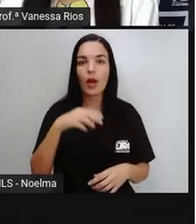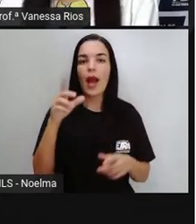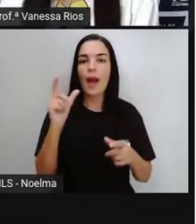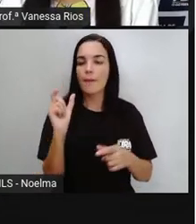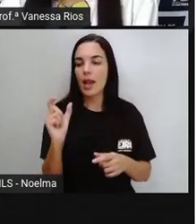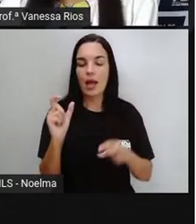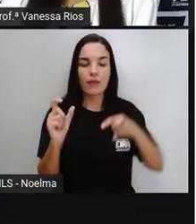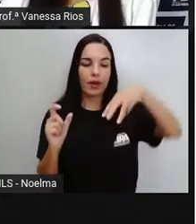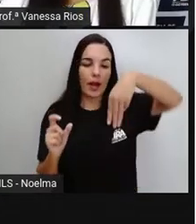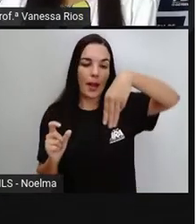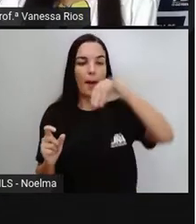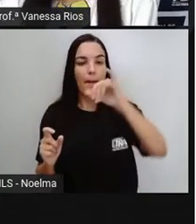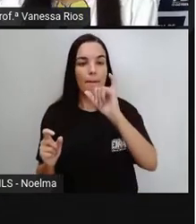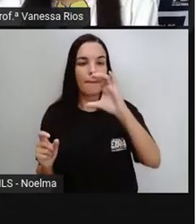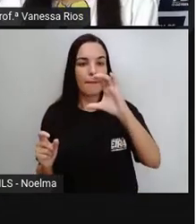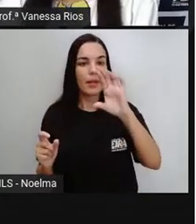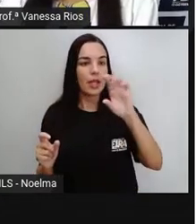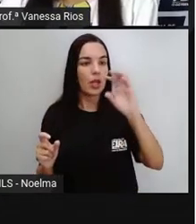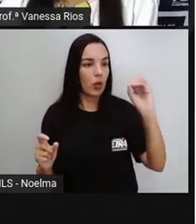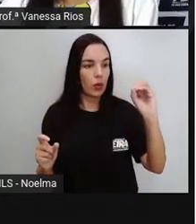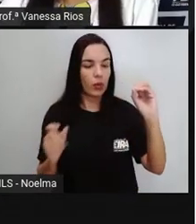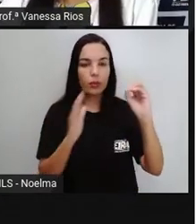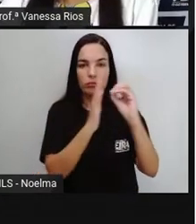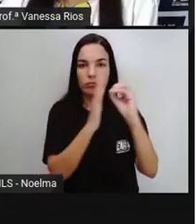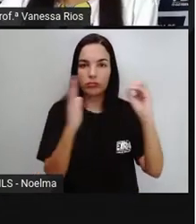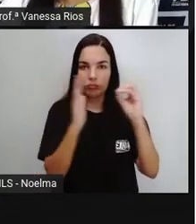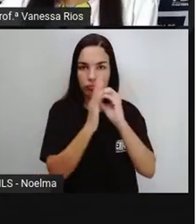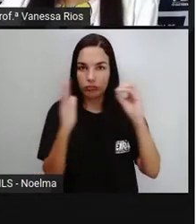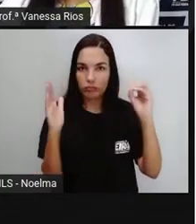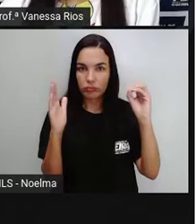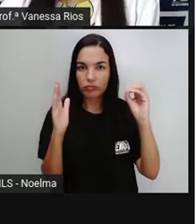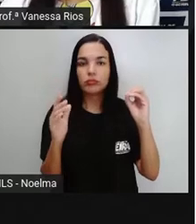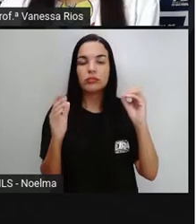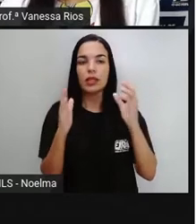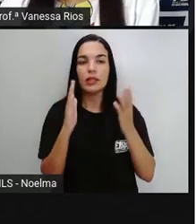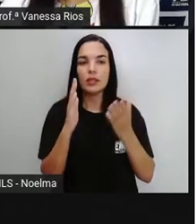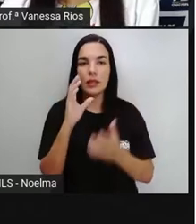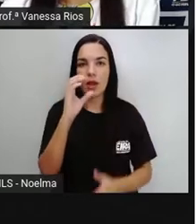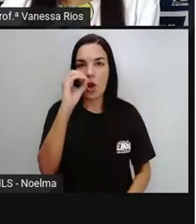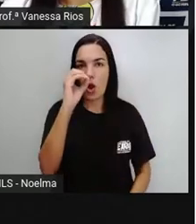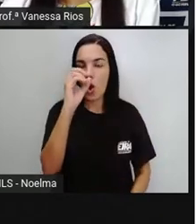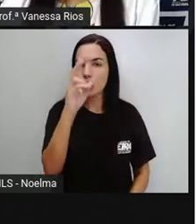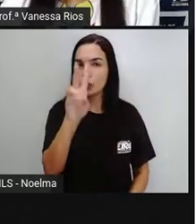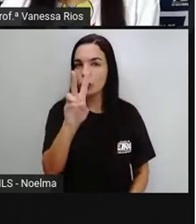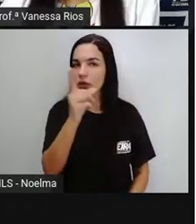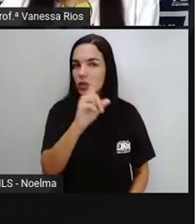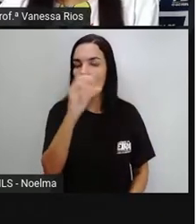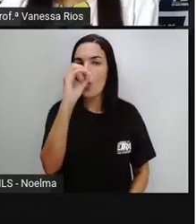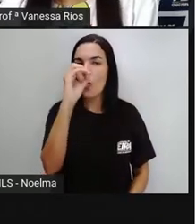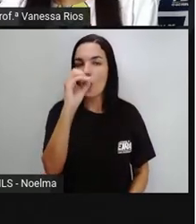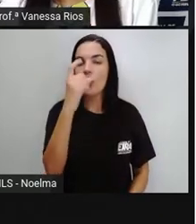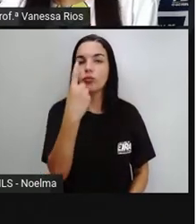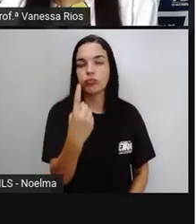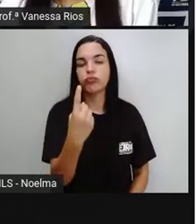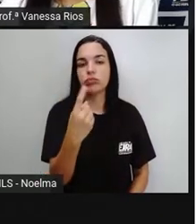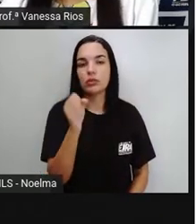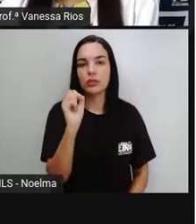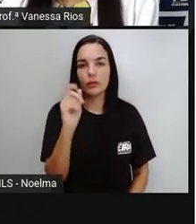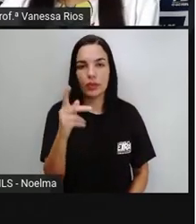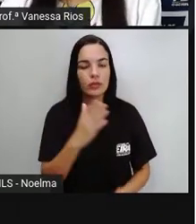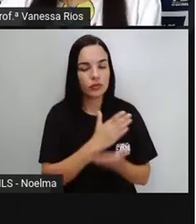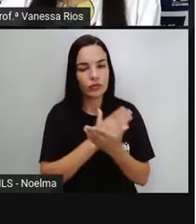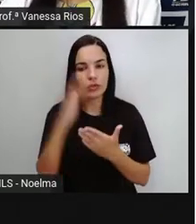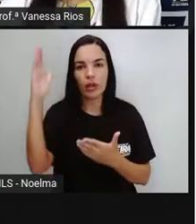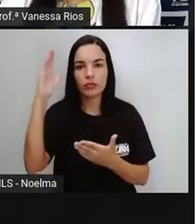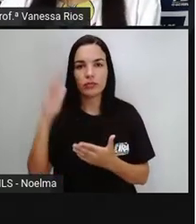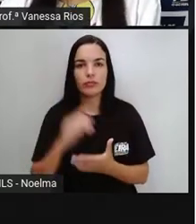-organismo não se escreve mais aí com esses dois O's não, viu? Se escreve com um O só, micro-organismo. Direto